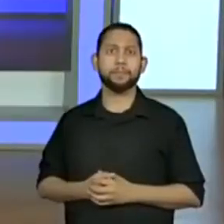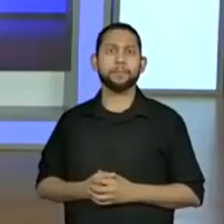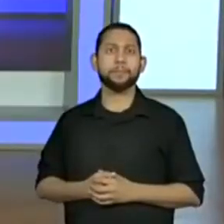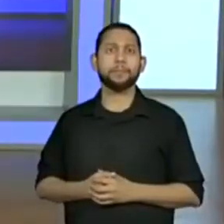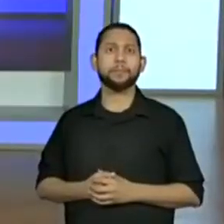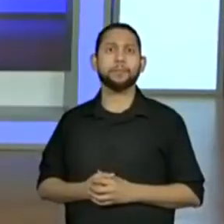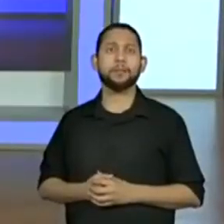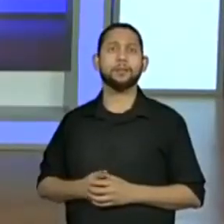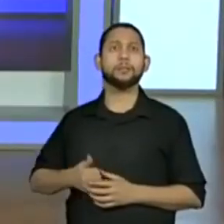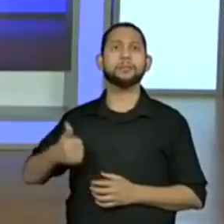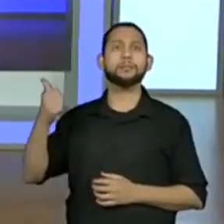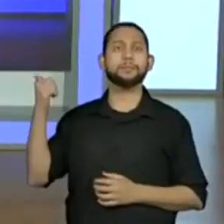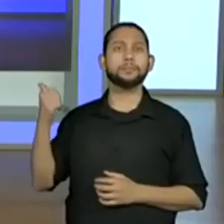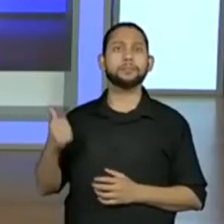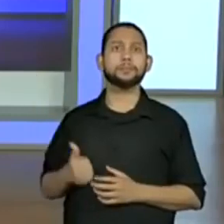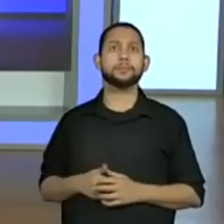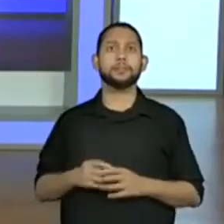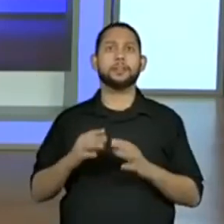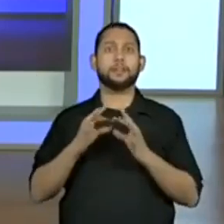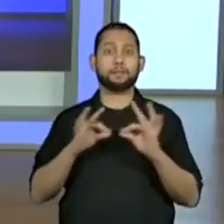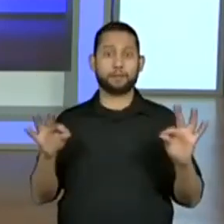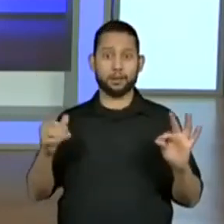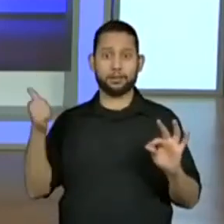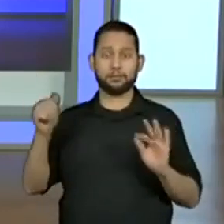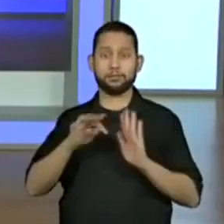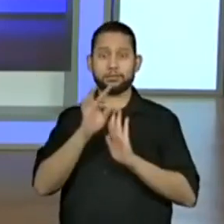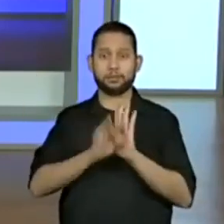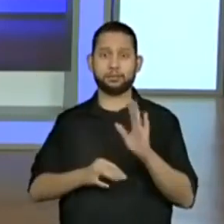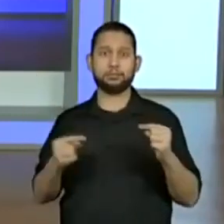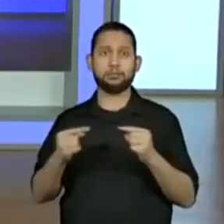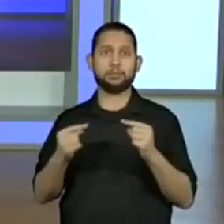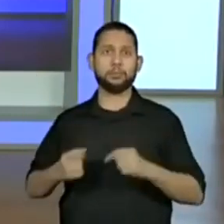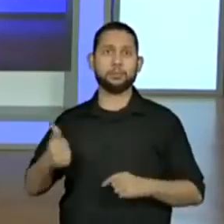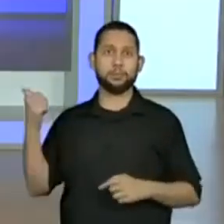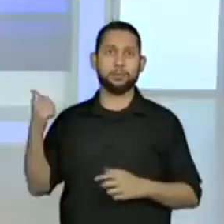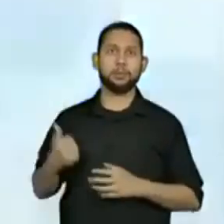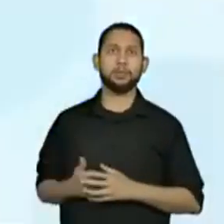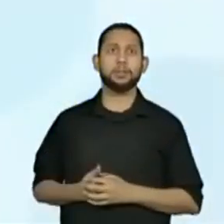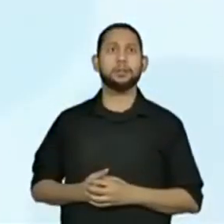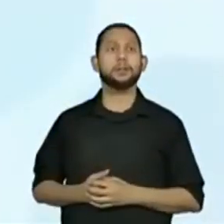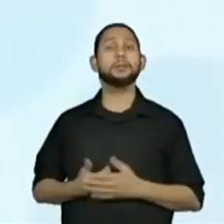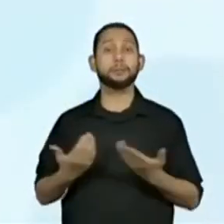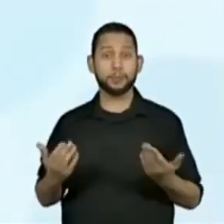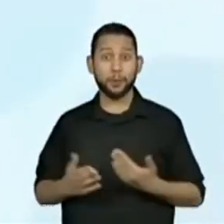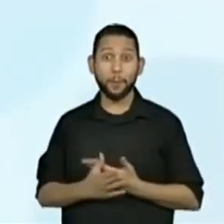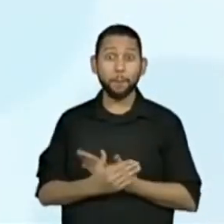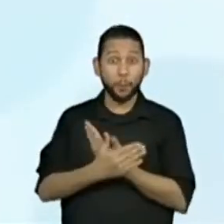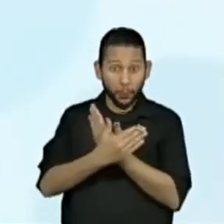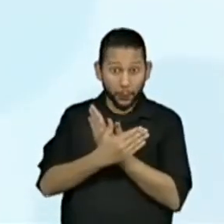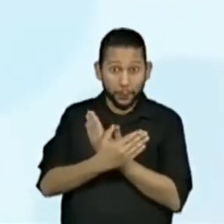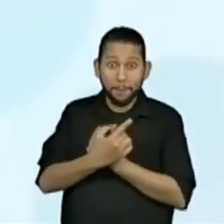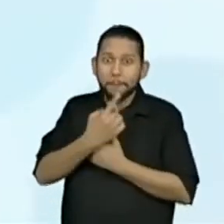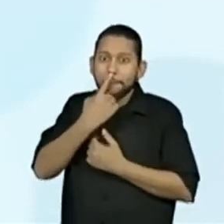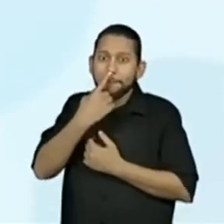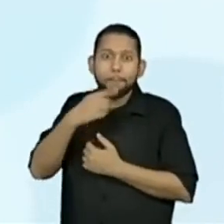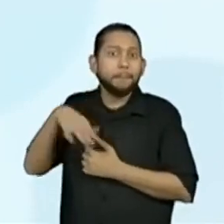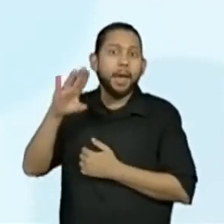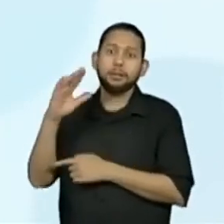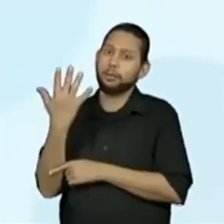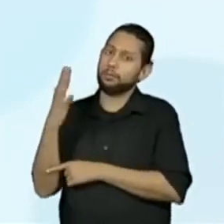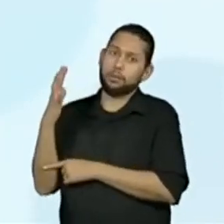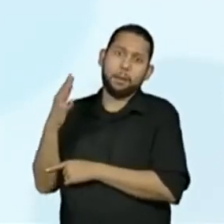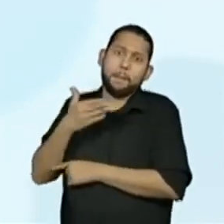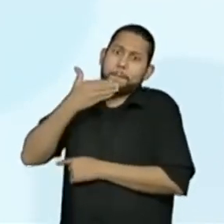Então essa foi uma frase retirada do texto. Apesar de viverem melhor em ambientes naturais